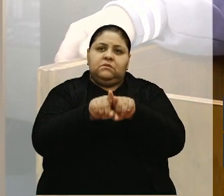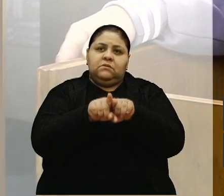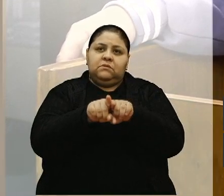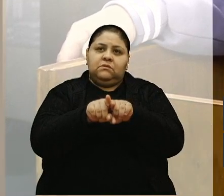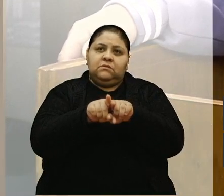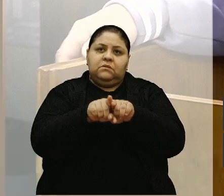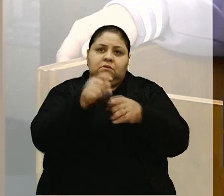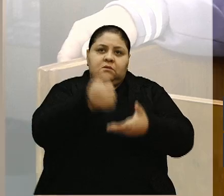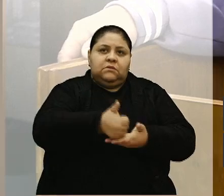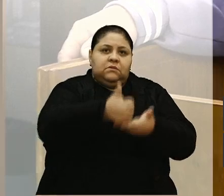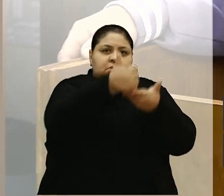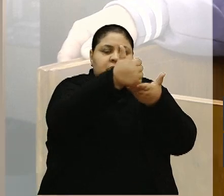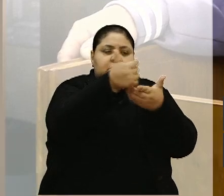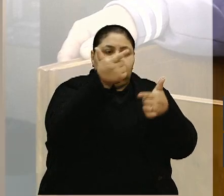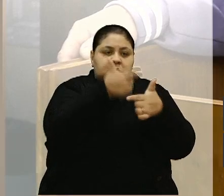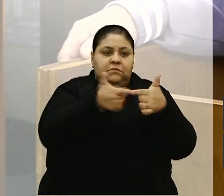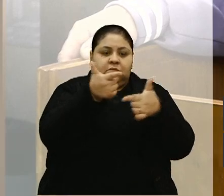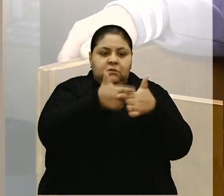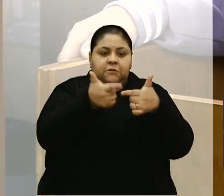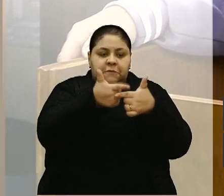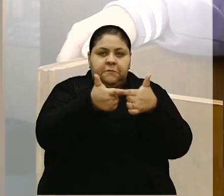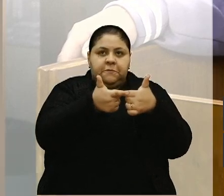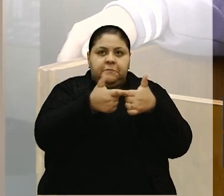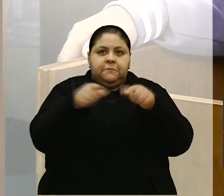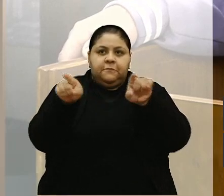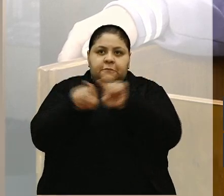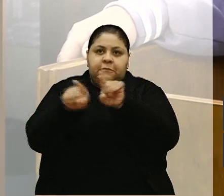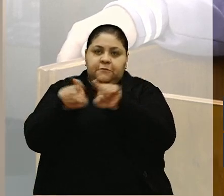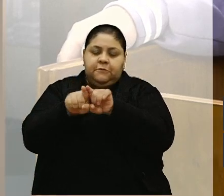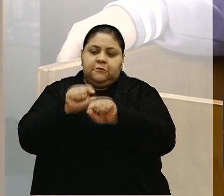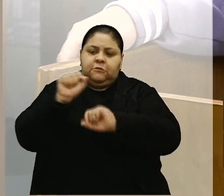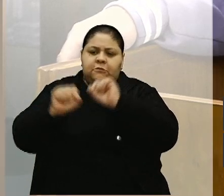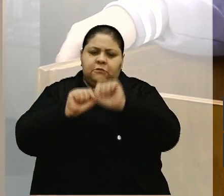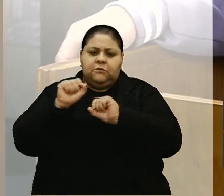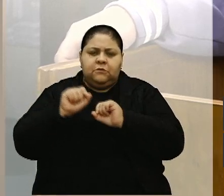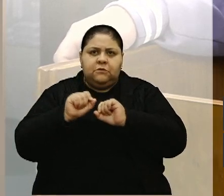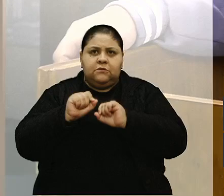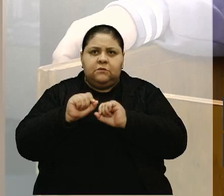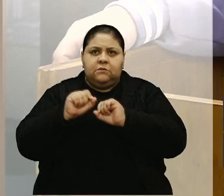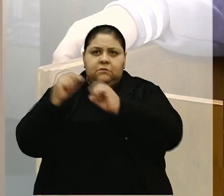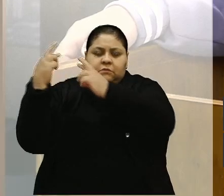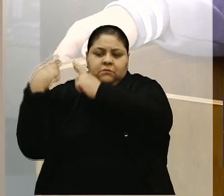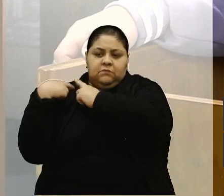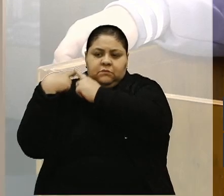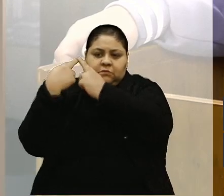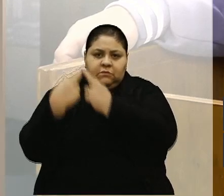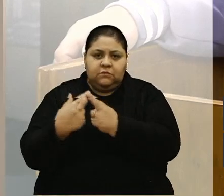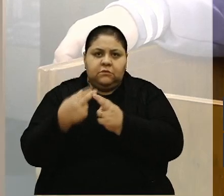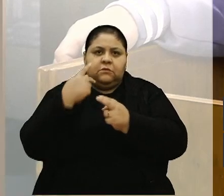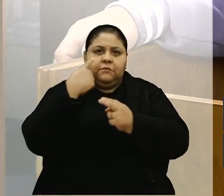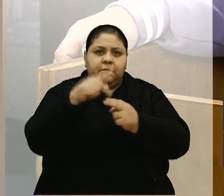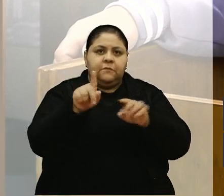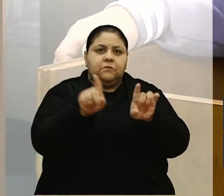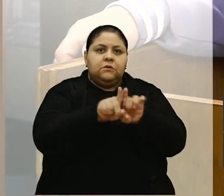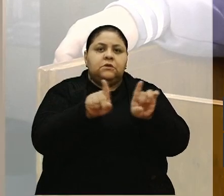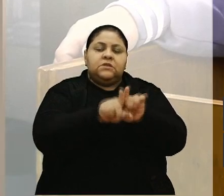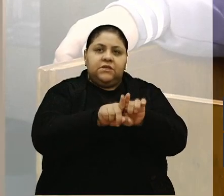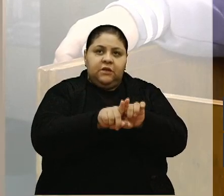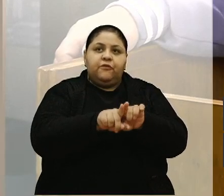em prol da causa, além daquilo que é da responsabilidade de ser um funcionário público.